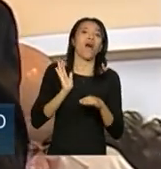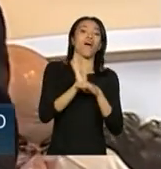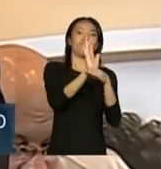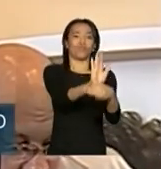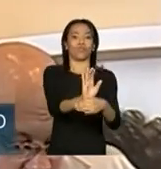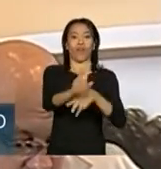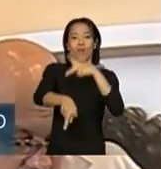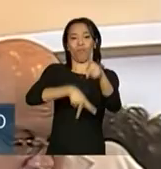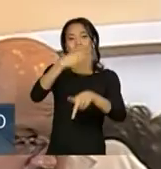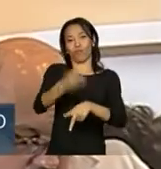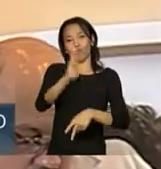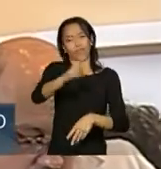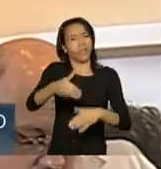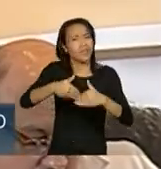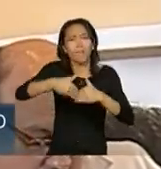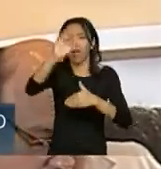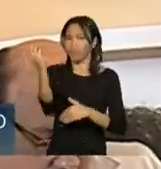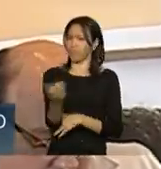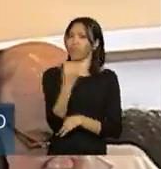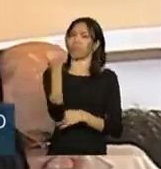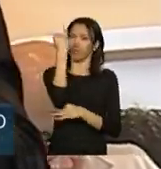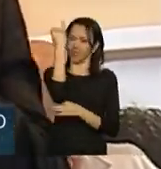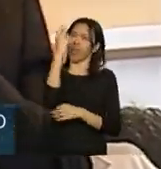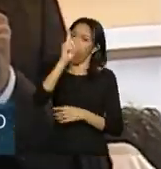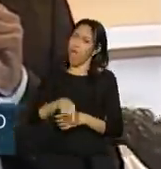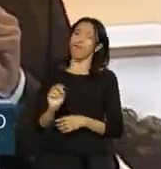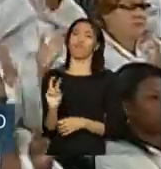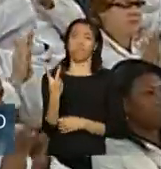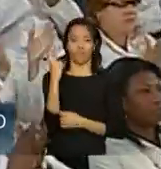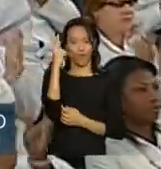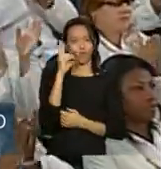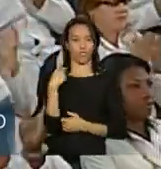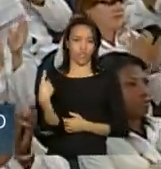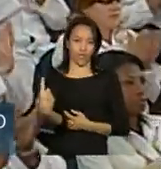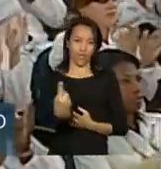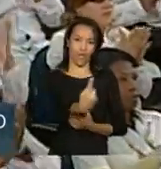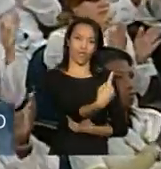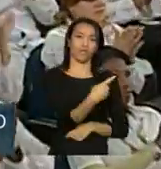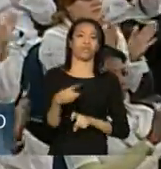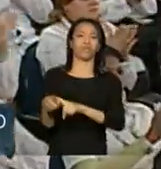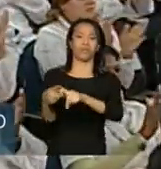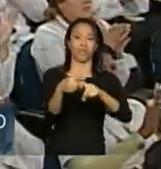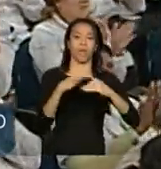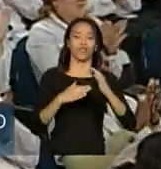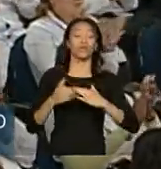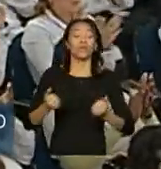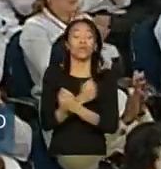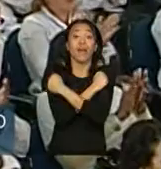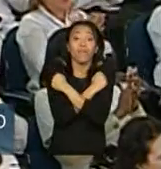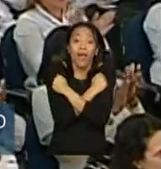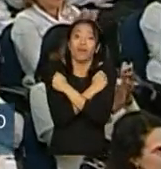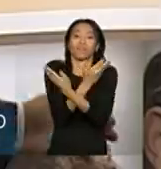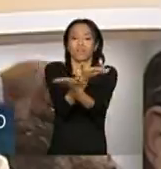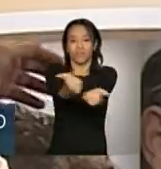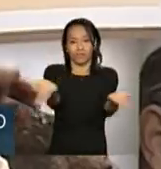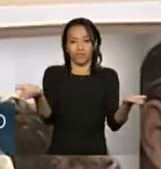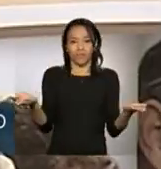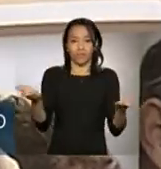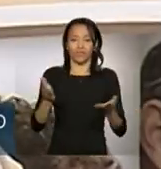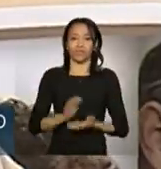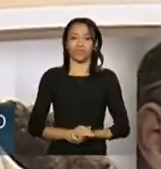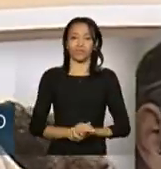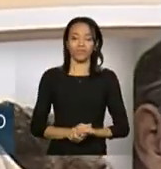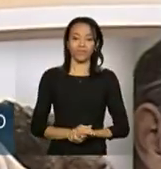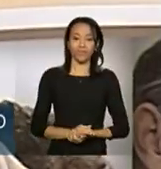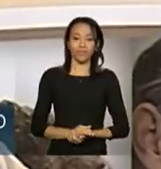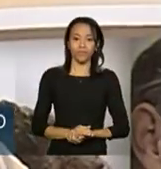brasileira. É isso que tem de mais importante. É isso que nós vamos valorizar em cada um de vocês. Um grande abraço. Eu